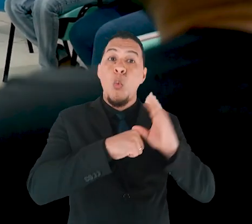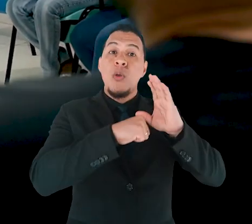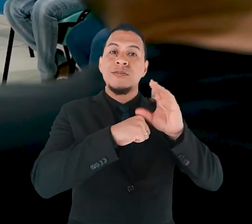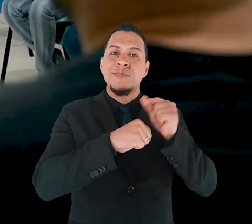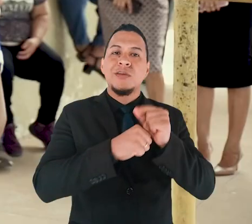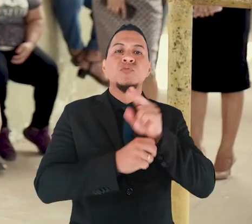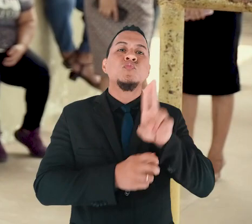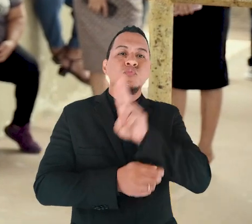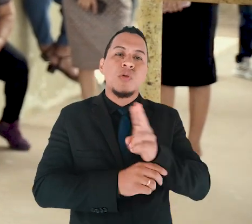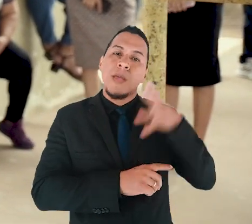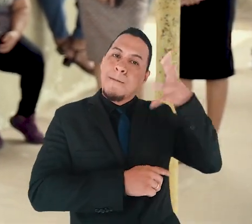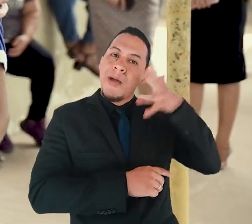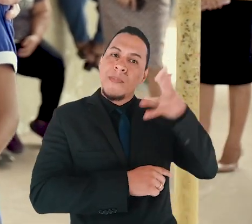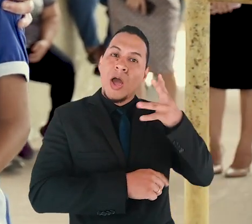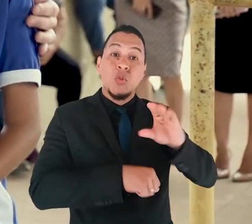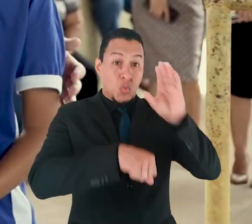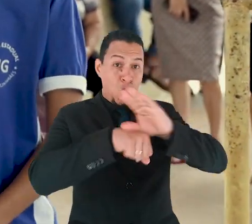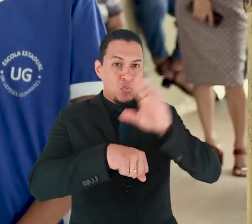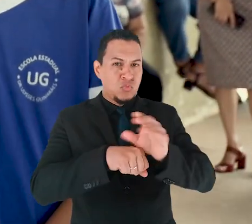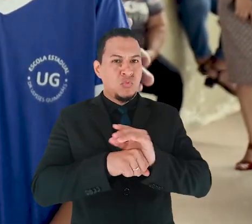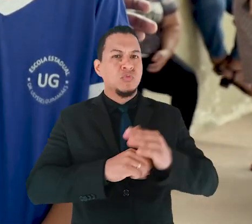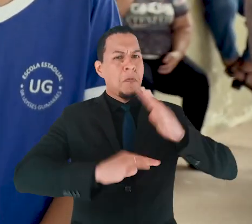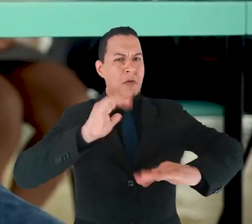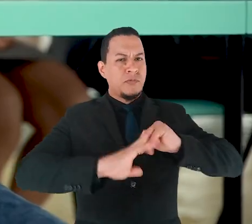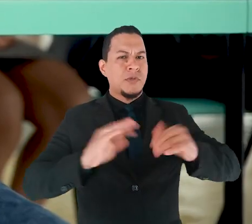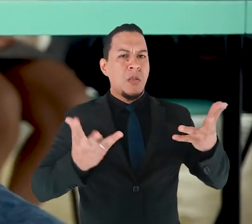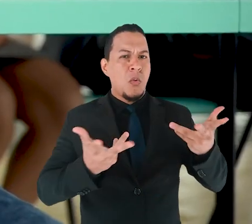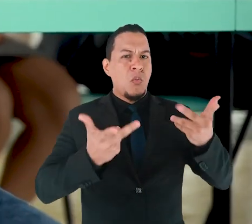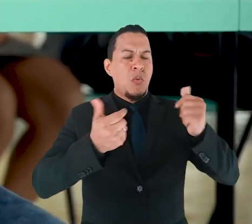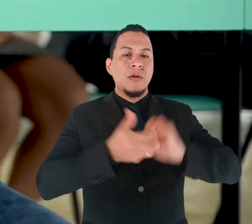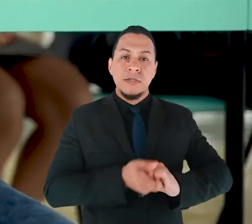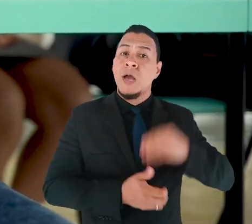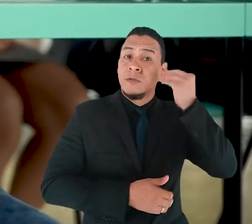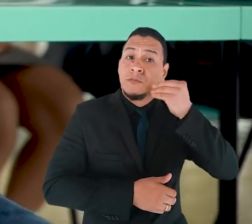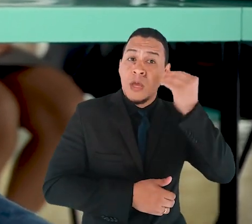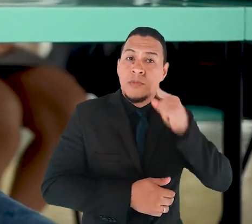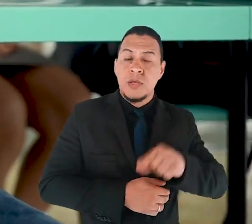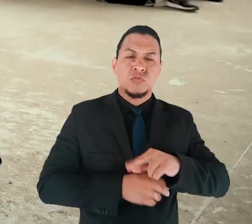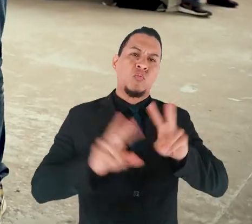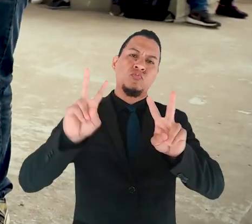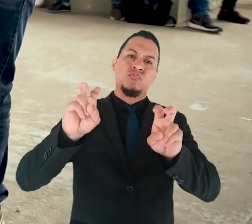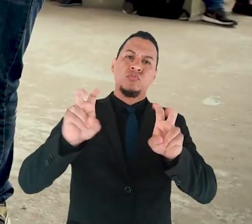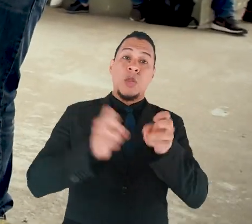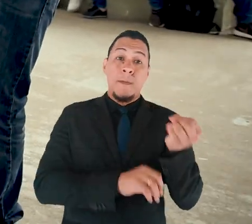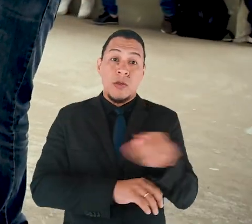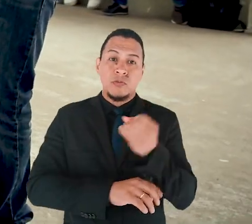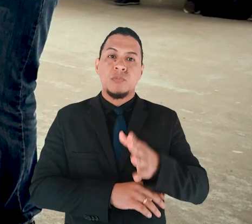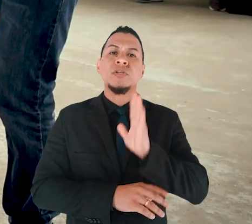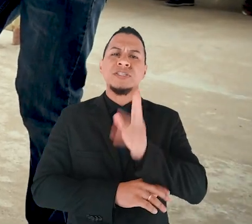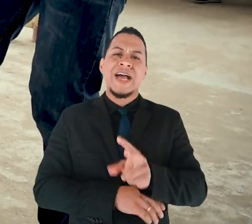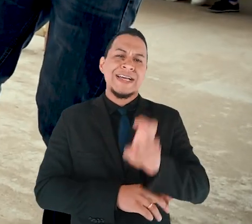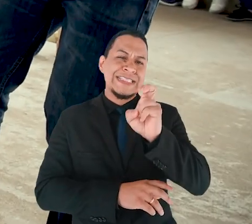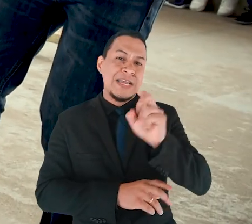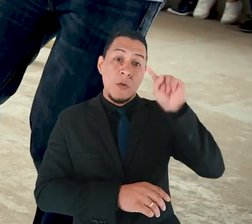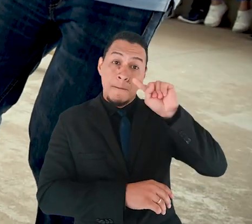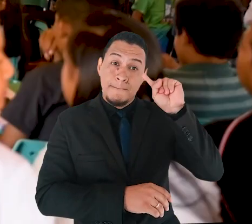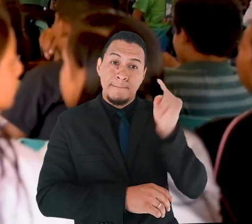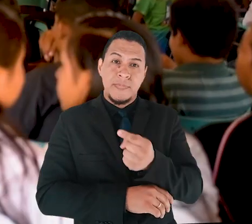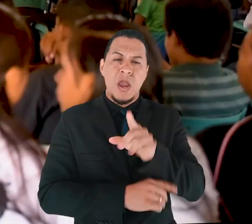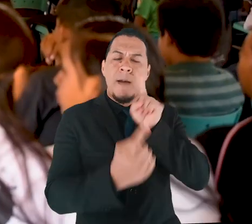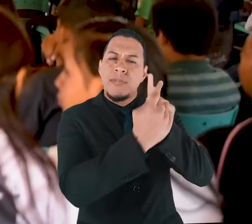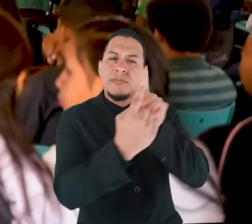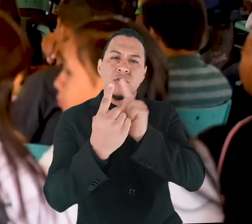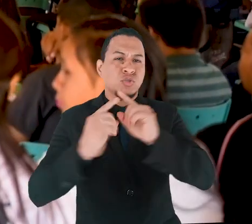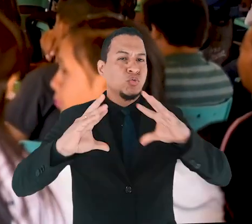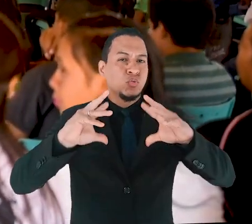palestras e cursos com formadores experientes. Sobre temas atuais, já são mais de 5 mil atendimentos em